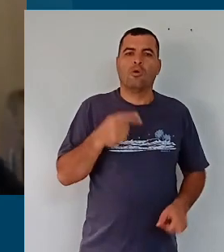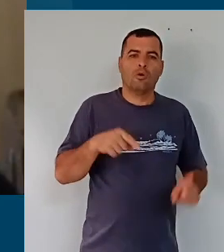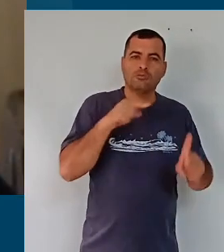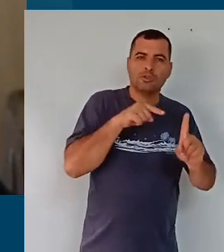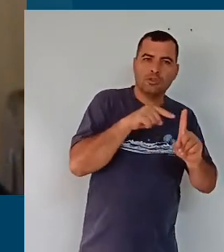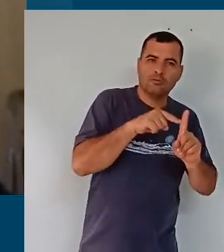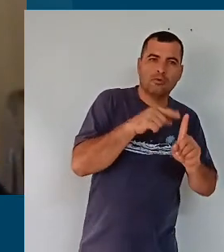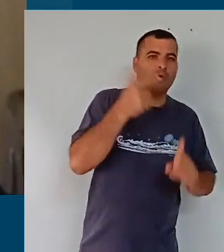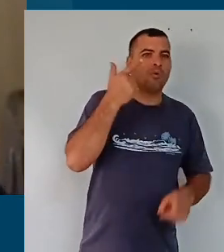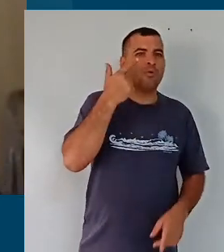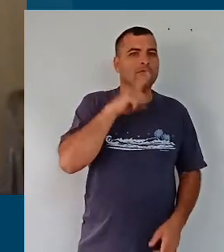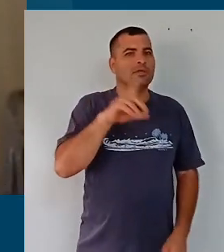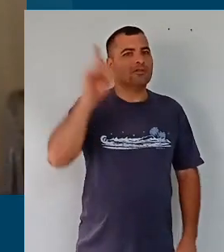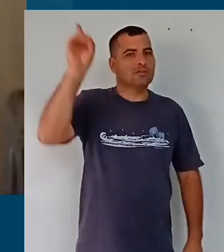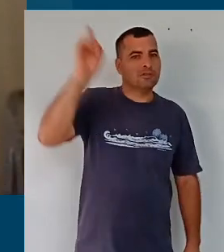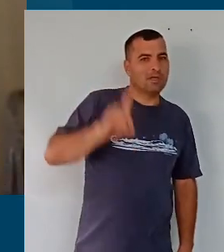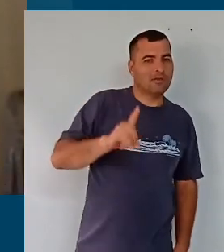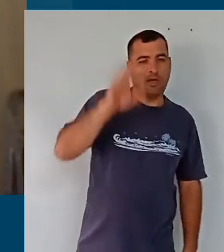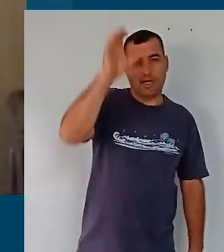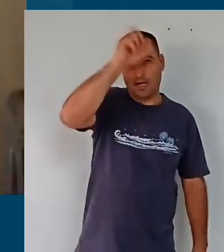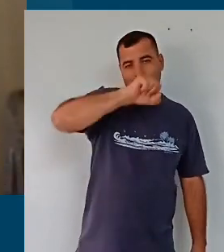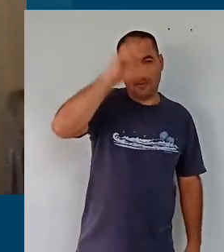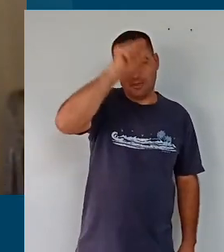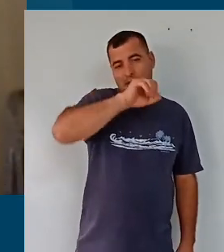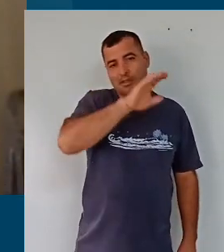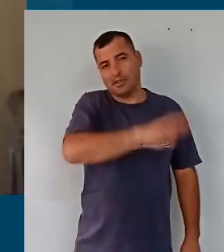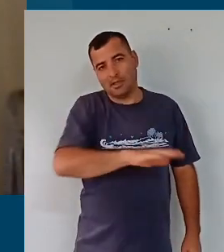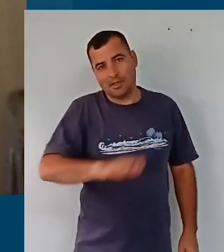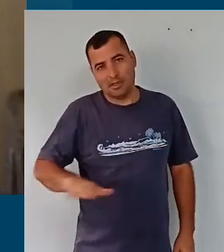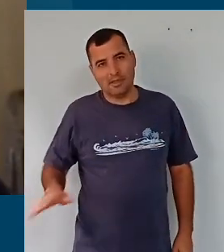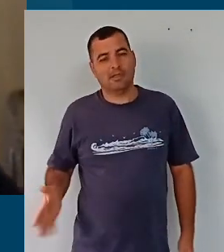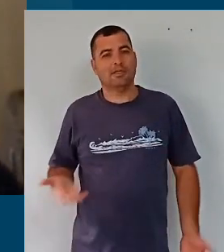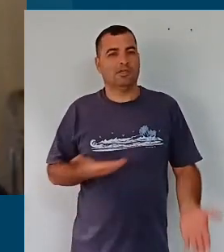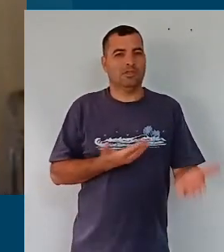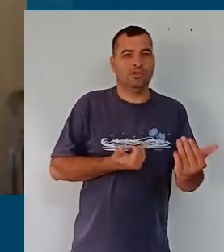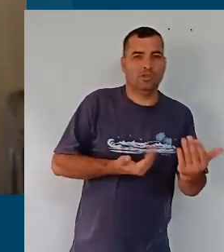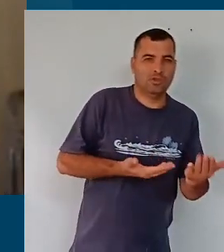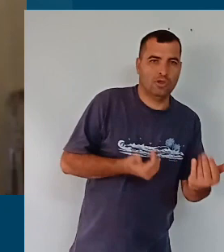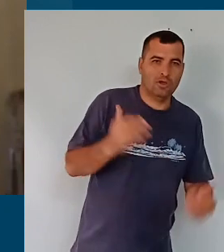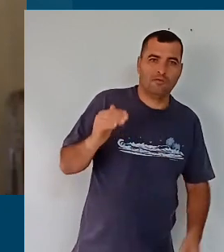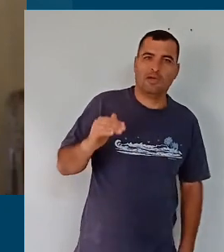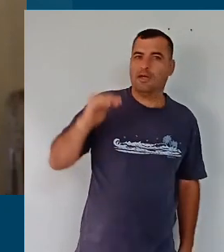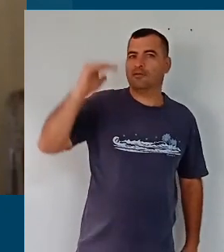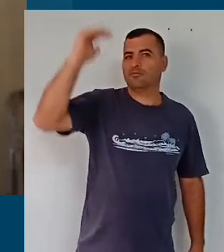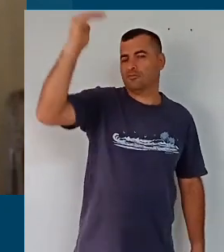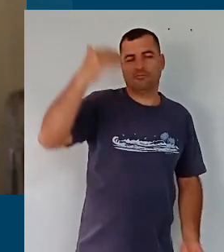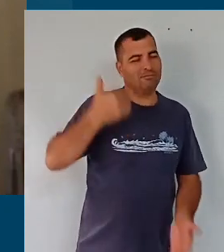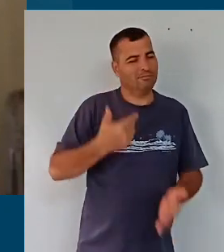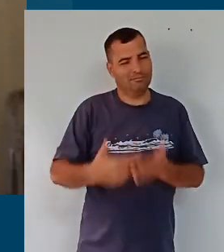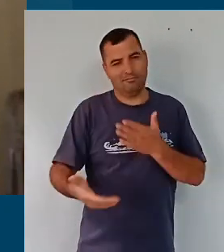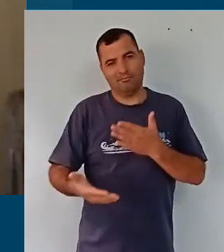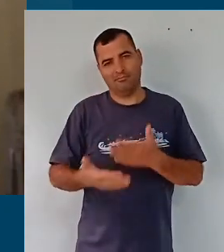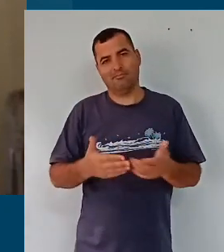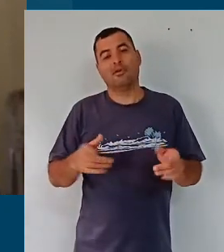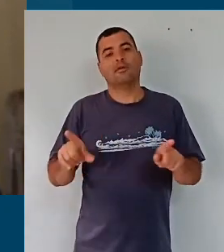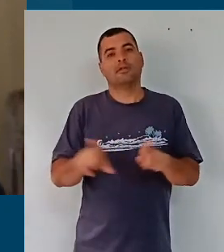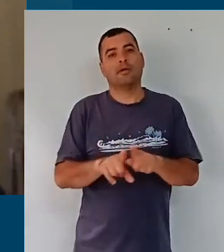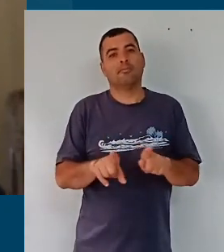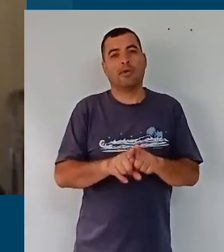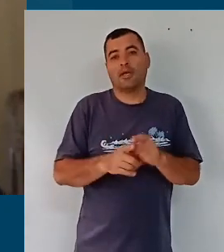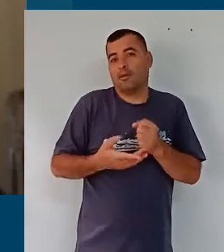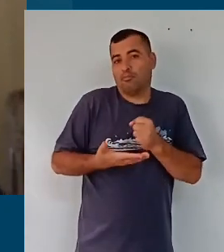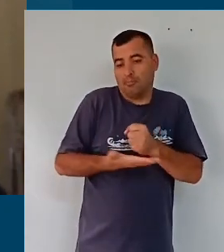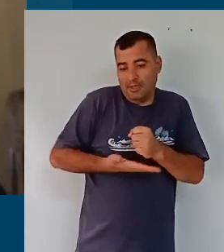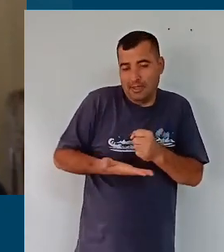garantia dos direitos de aprendizagem de nossas crianças, nossos jovens, nossos adultos, e a